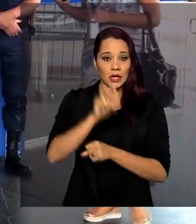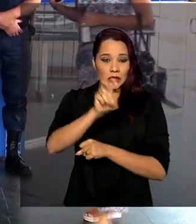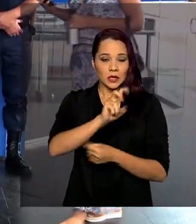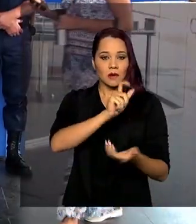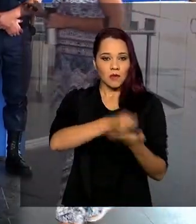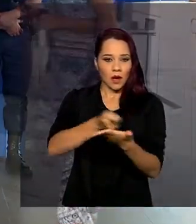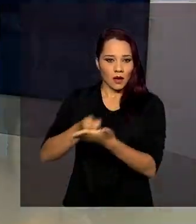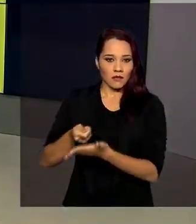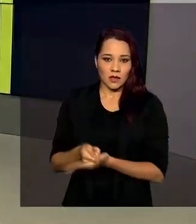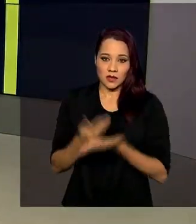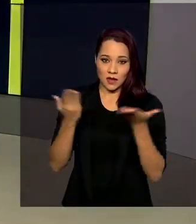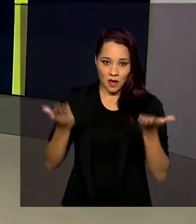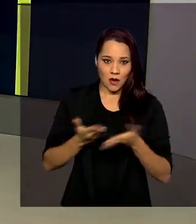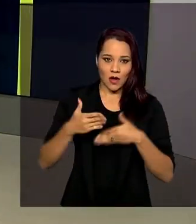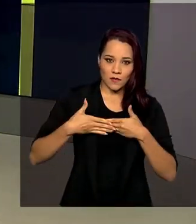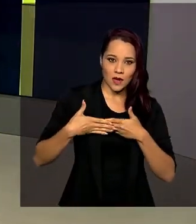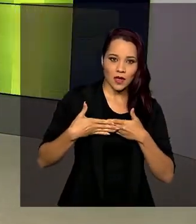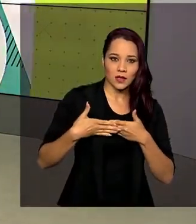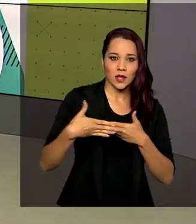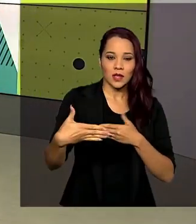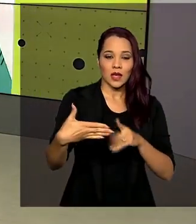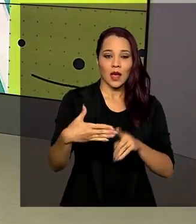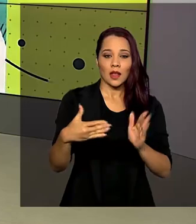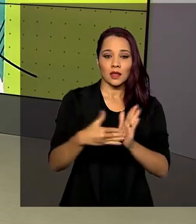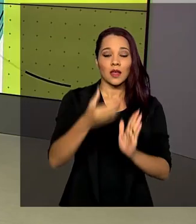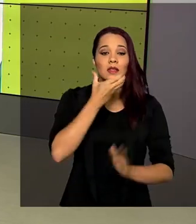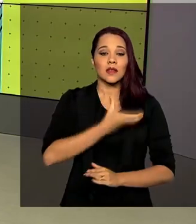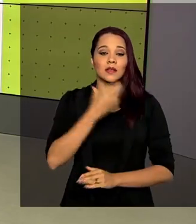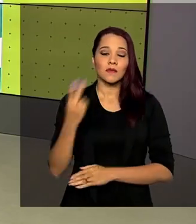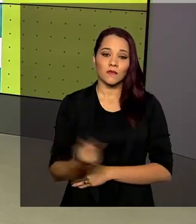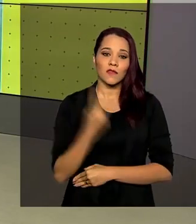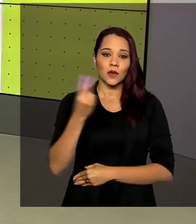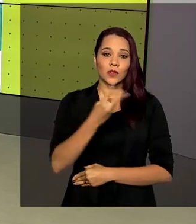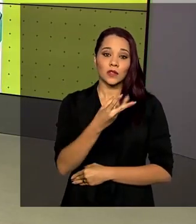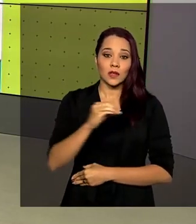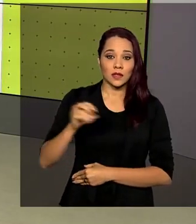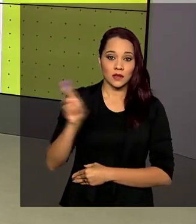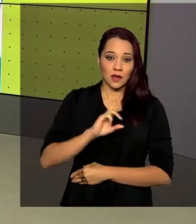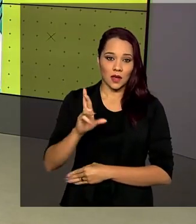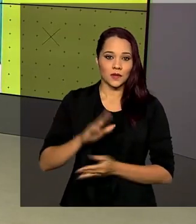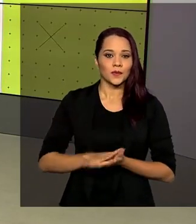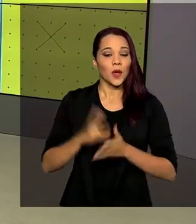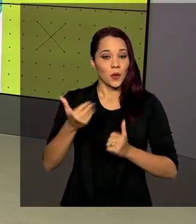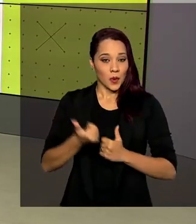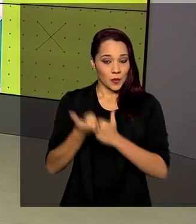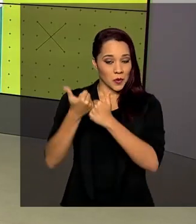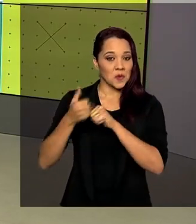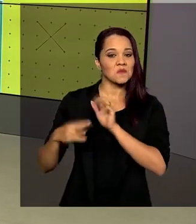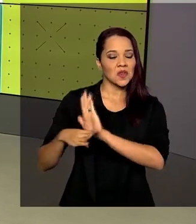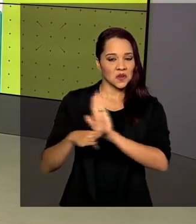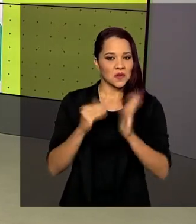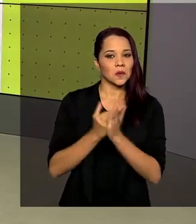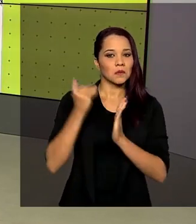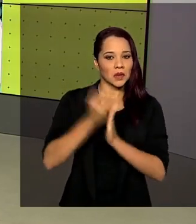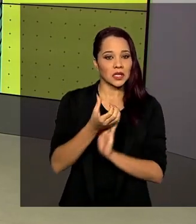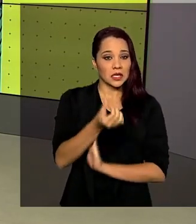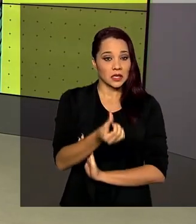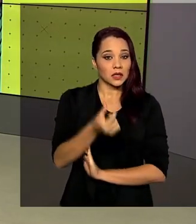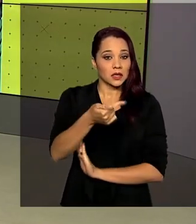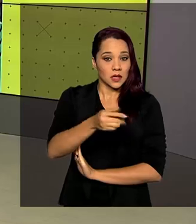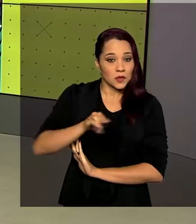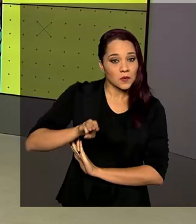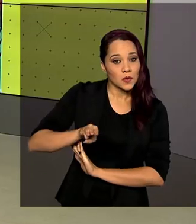pagamentos, que agora vão se estender até dezembro, no valor de 300 reais. Um apoio que ajudou mais de 67